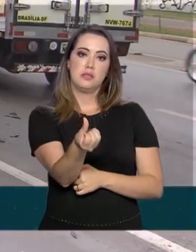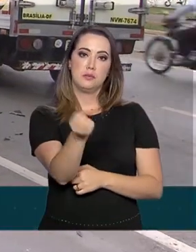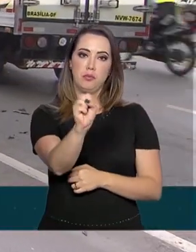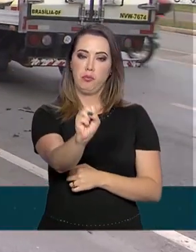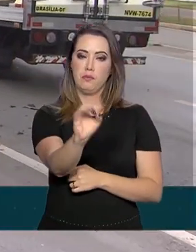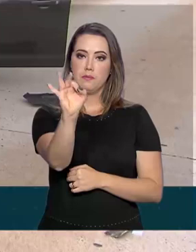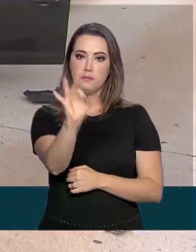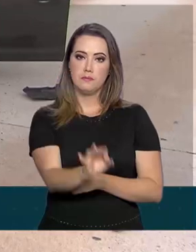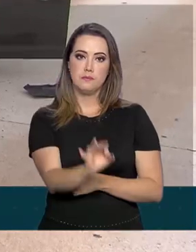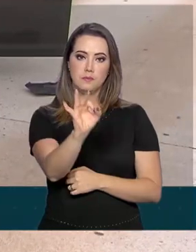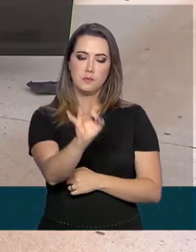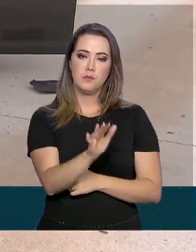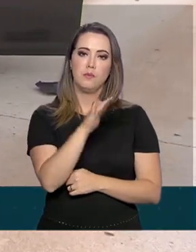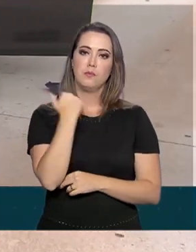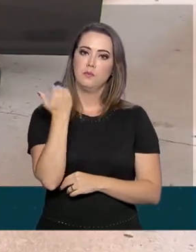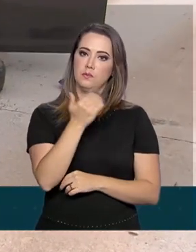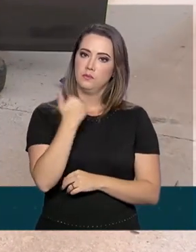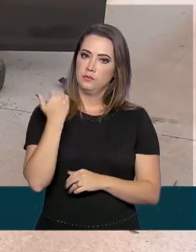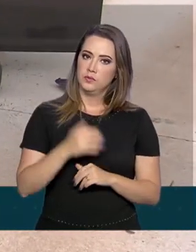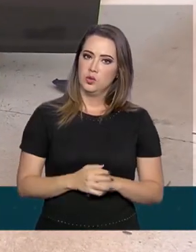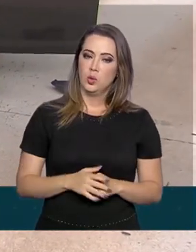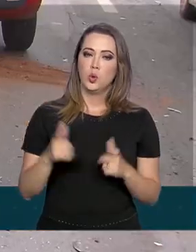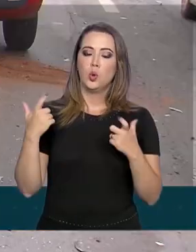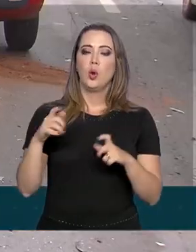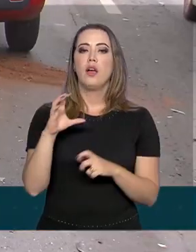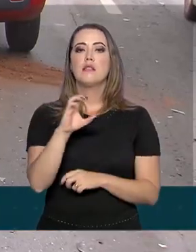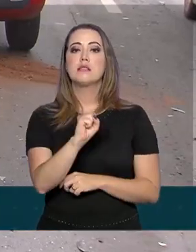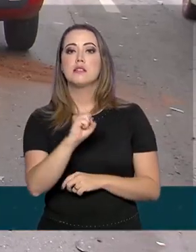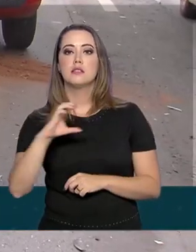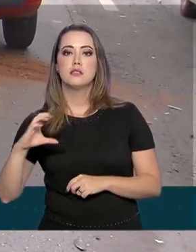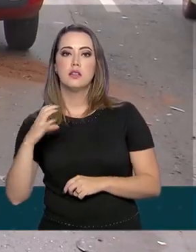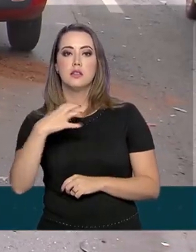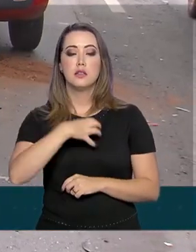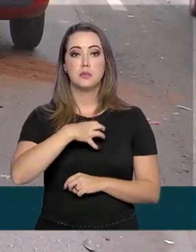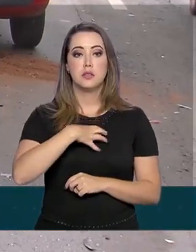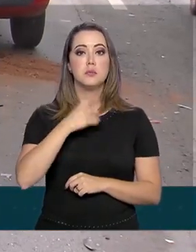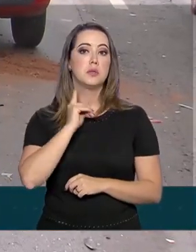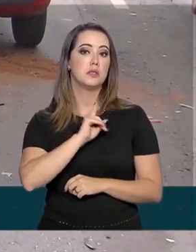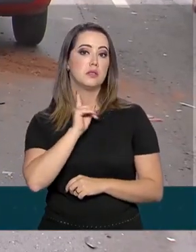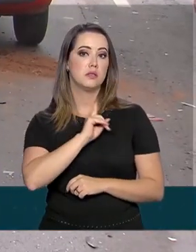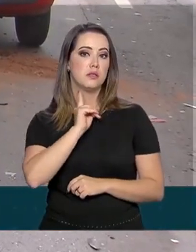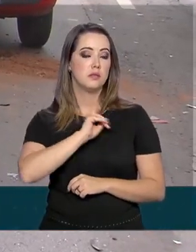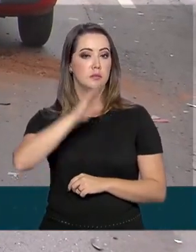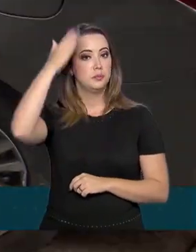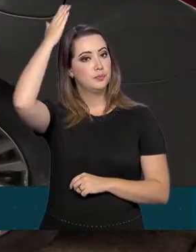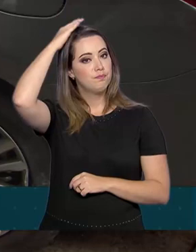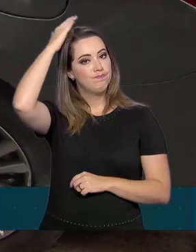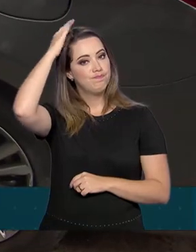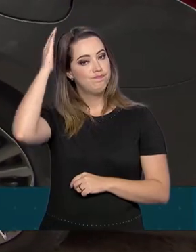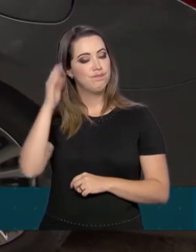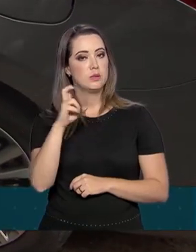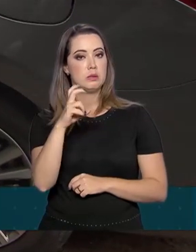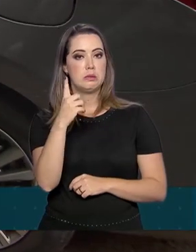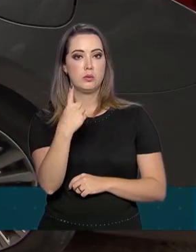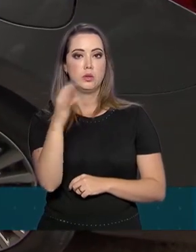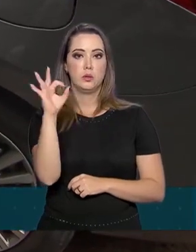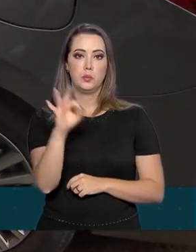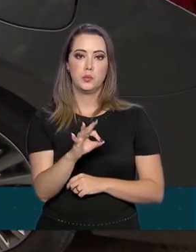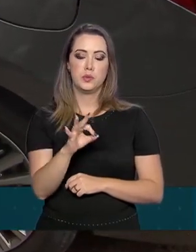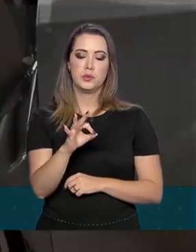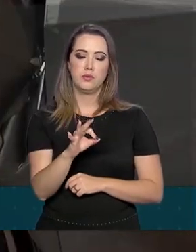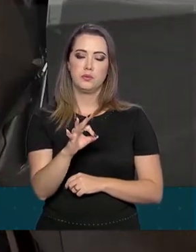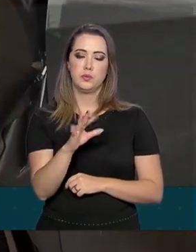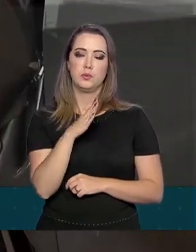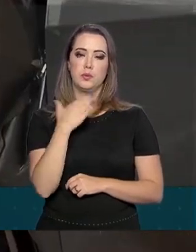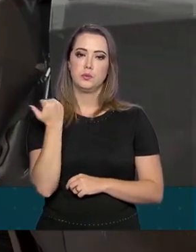do total de óbitos. Os estados de Santa Catarina, Bahia, Minas Gerais e Paraná concentraram 51%